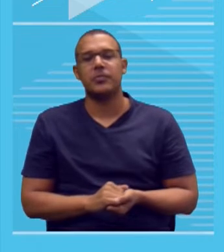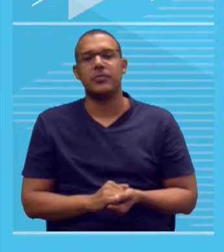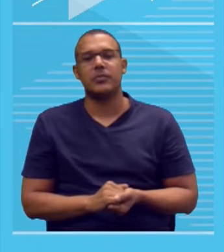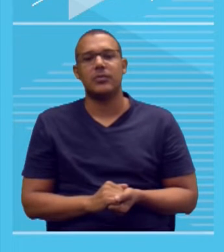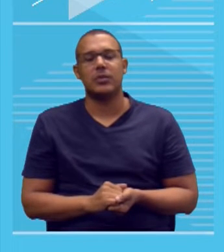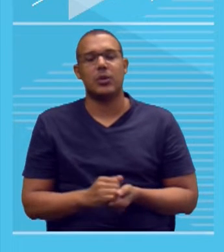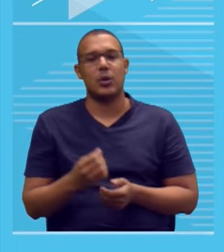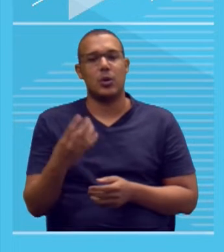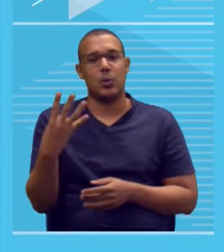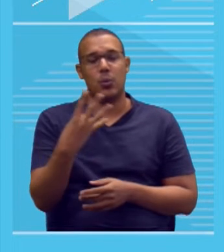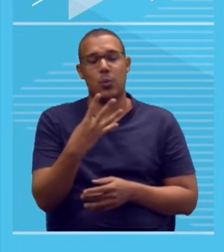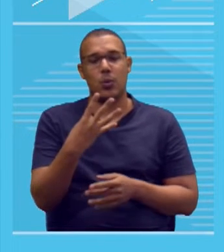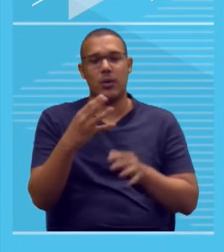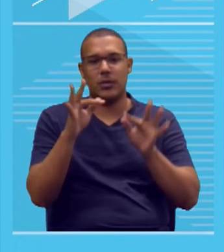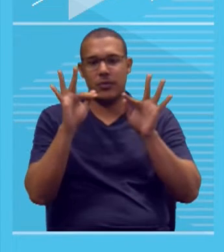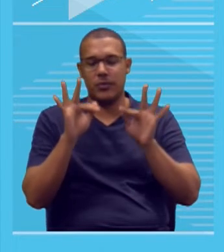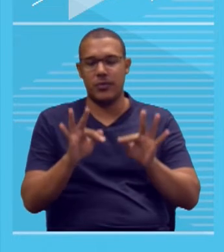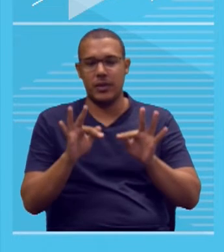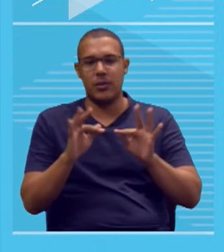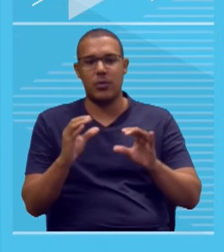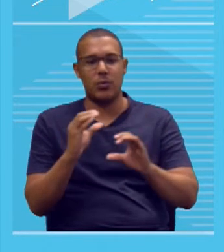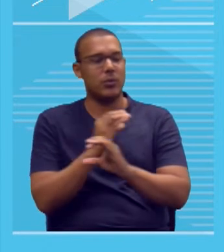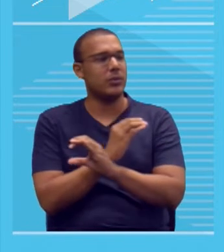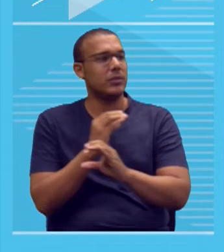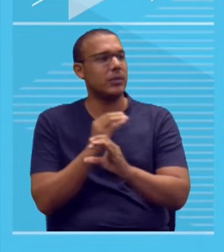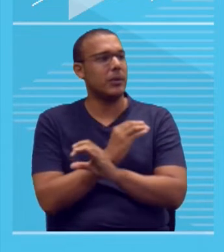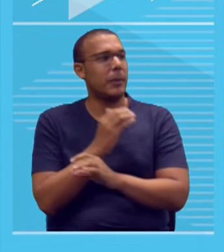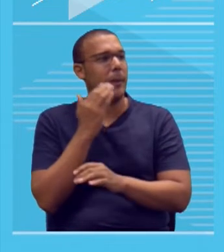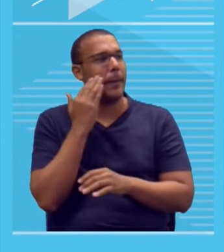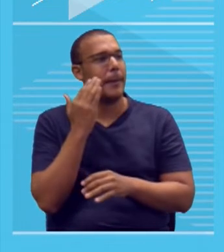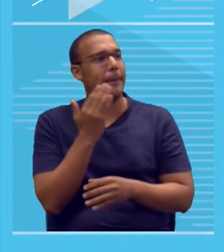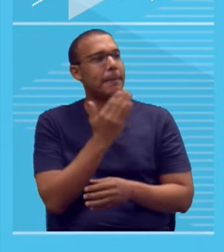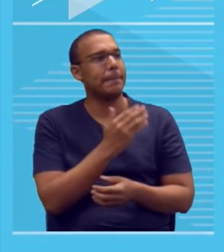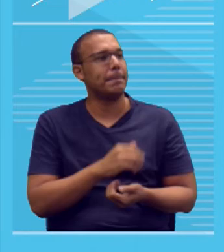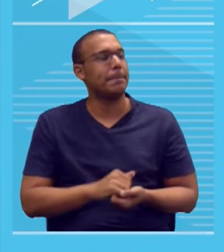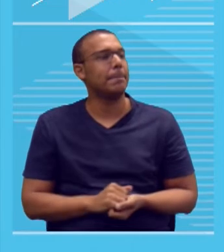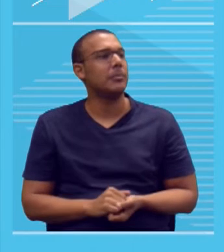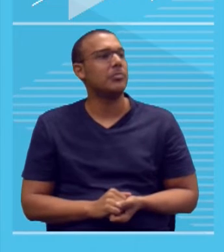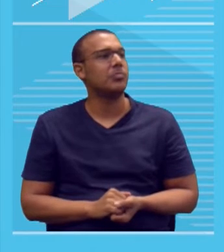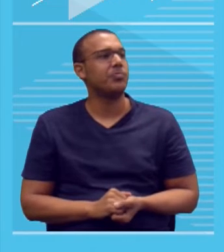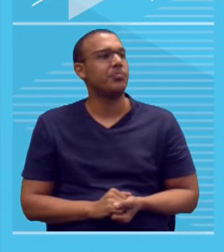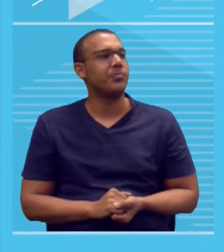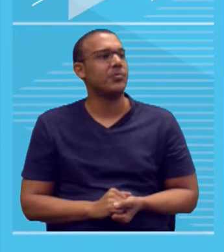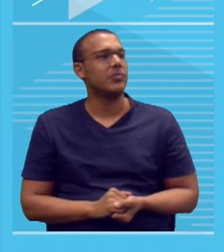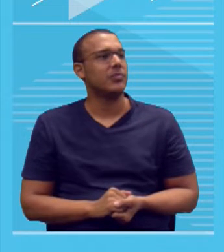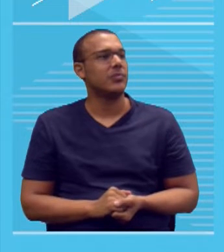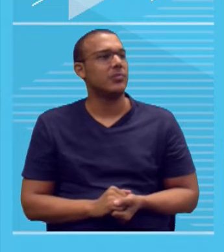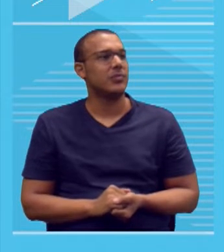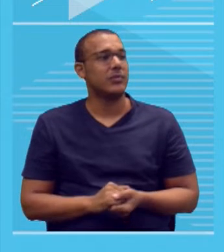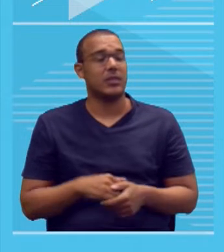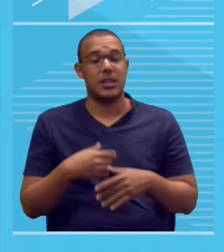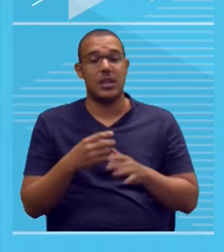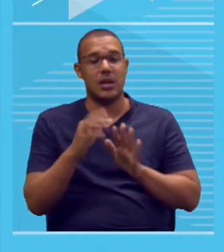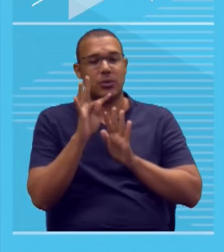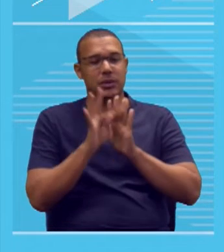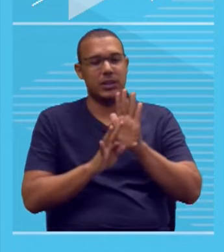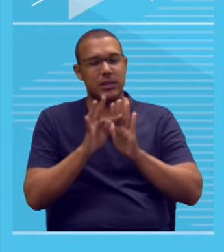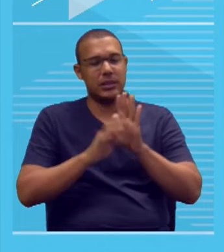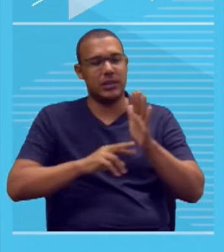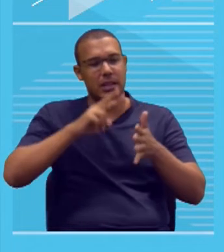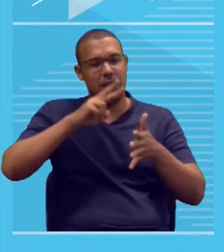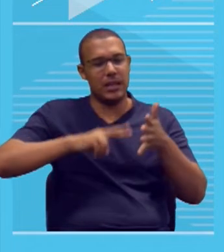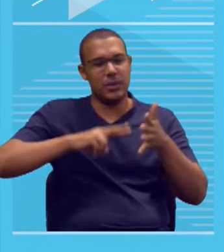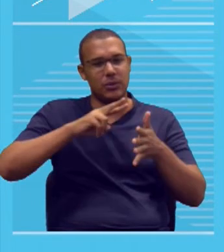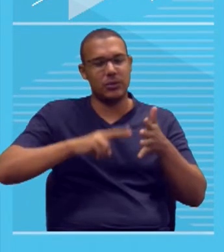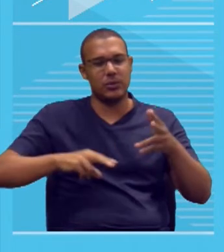quarto parágrafo e último do texto tentativo, tá bom? Olha aí, Aqui foram aqueles textos que a gente leu, né? Falando